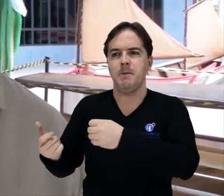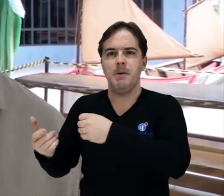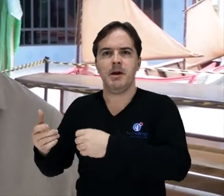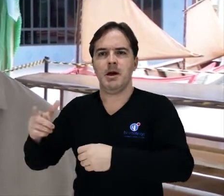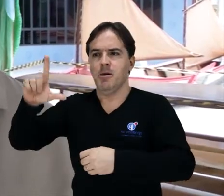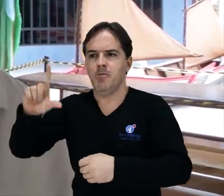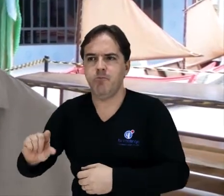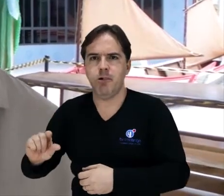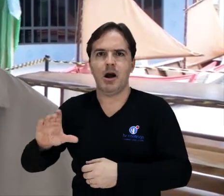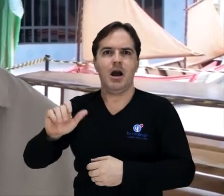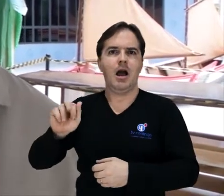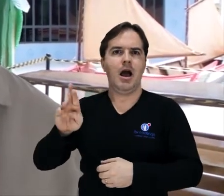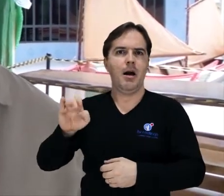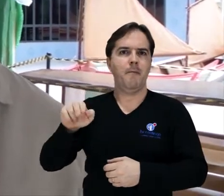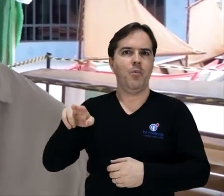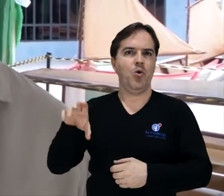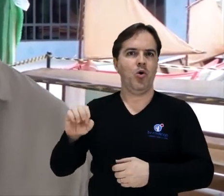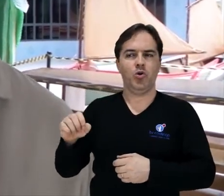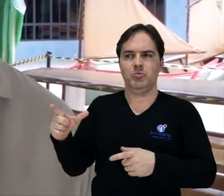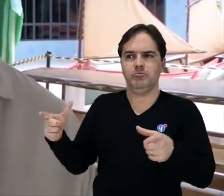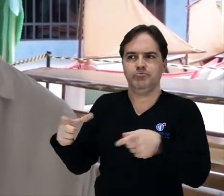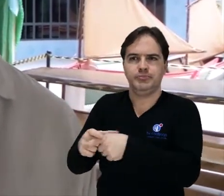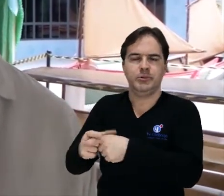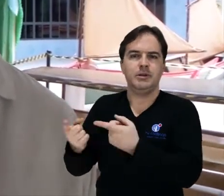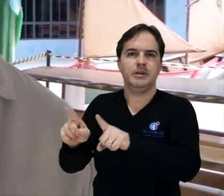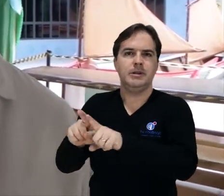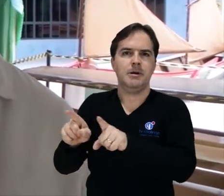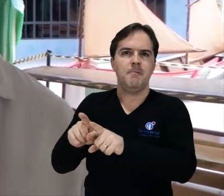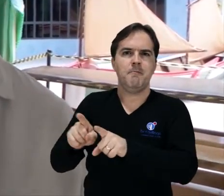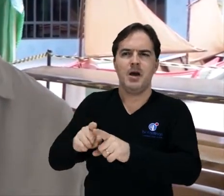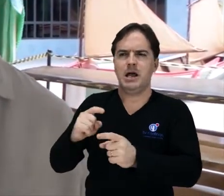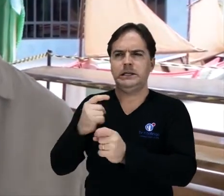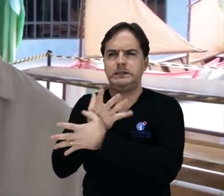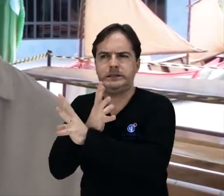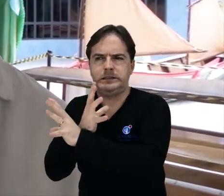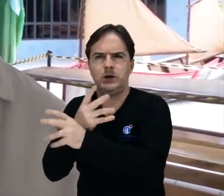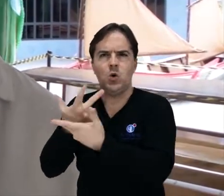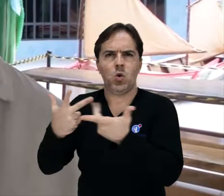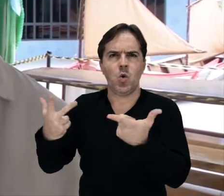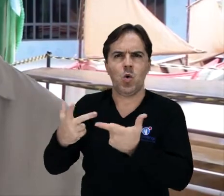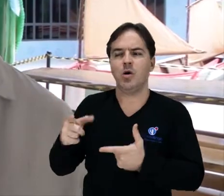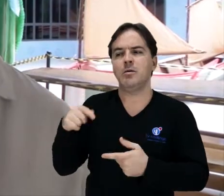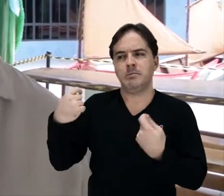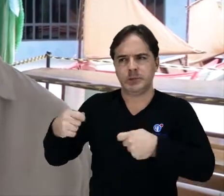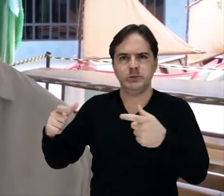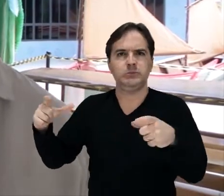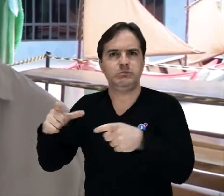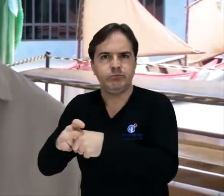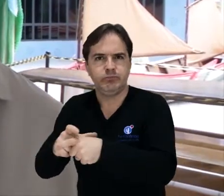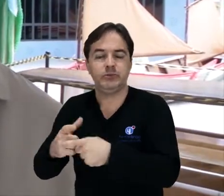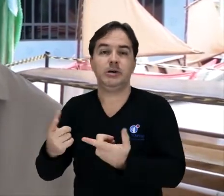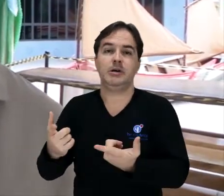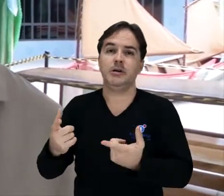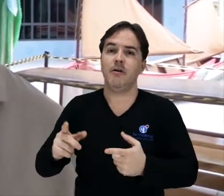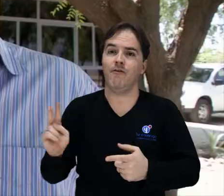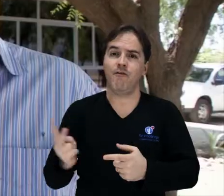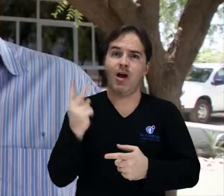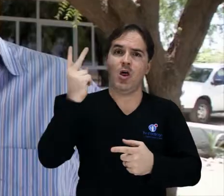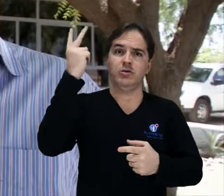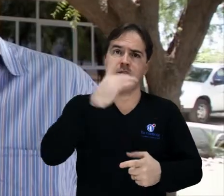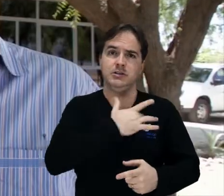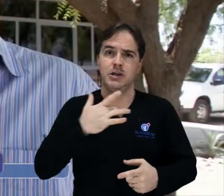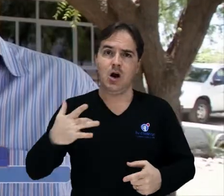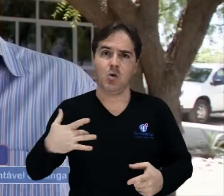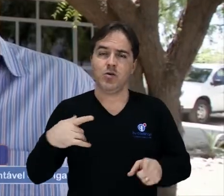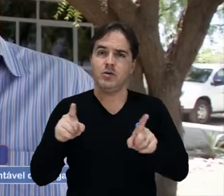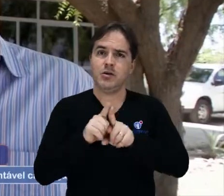produzir sem agrotóxicos, produzir sem agroquímicos, para valorizar a vida, para valorizar a saúde e para valorizar, sobretudo, o planeta. Nós